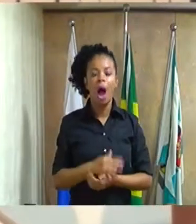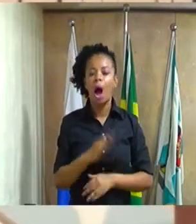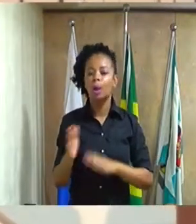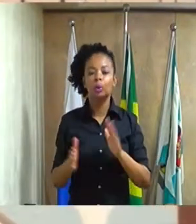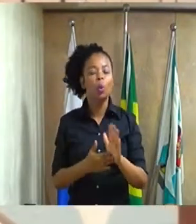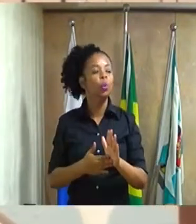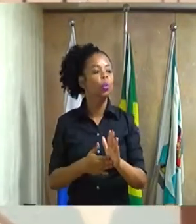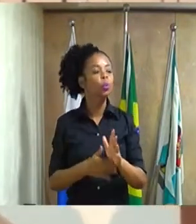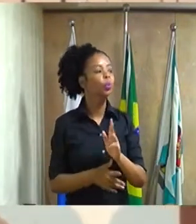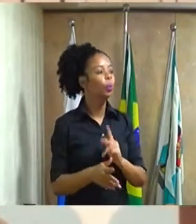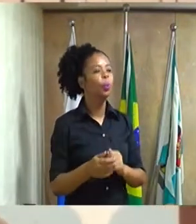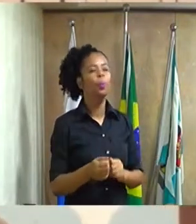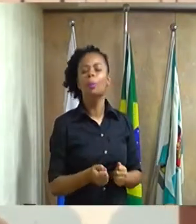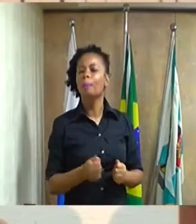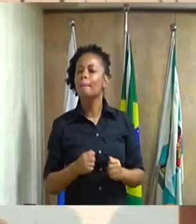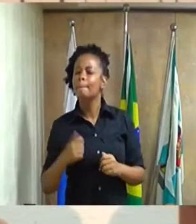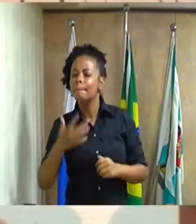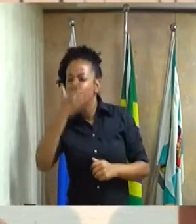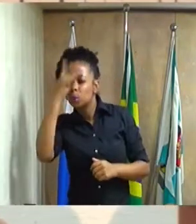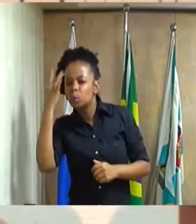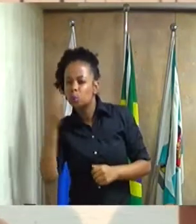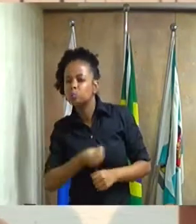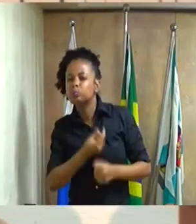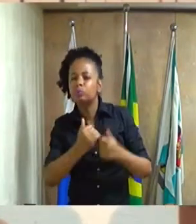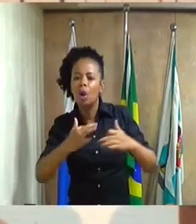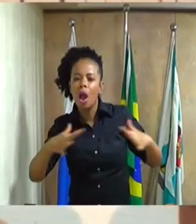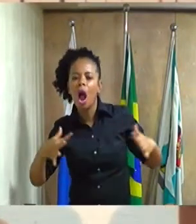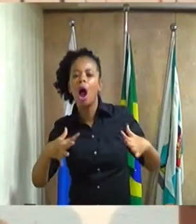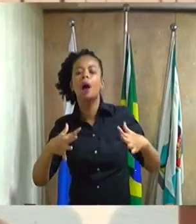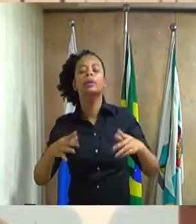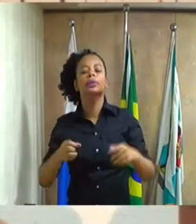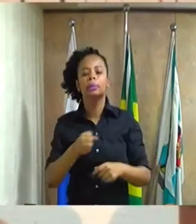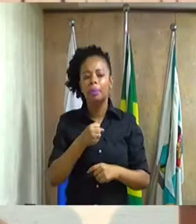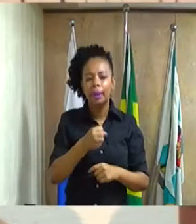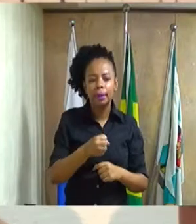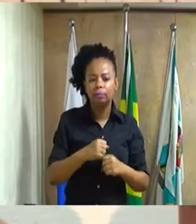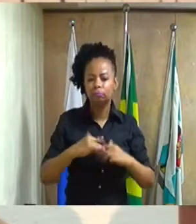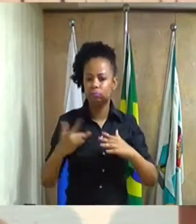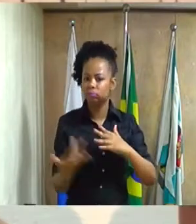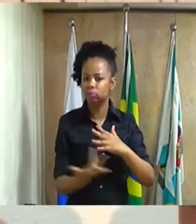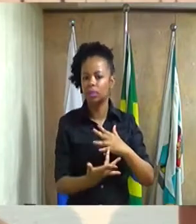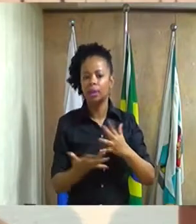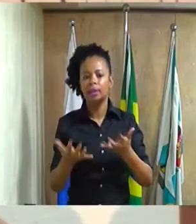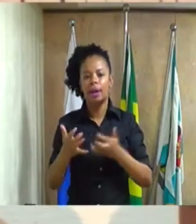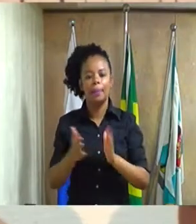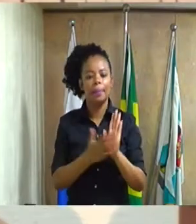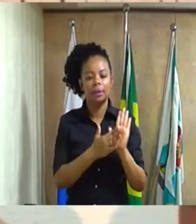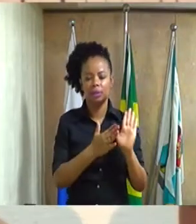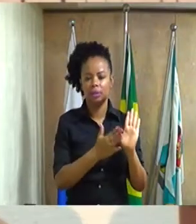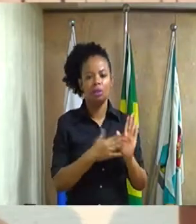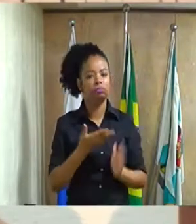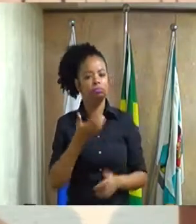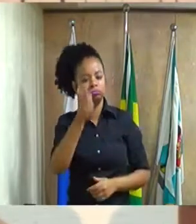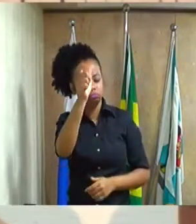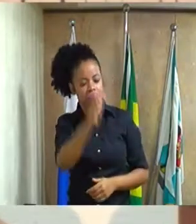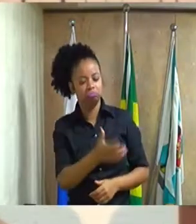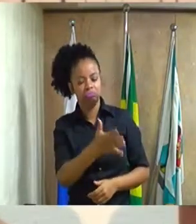presente, imprensa, aos meus pares. Quero parabenizar você, vereador Clovinho,